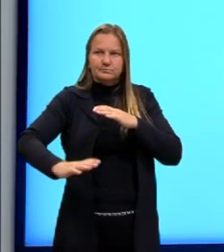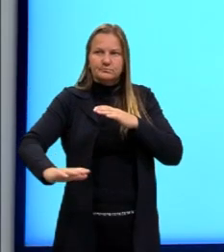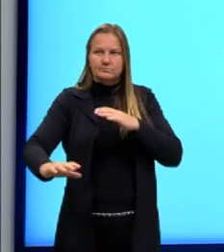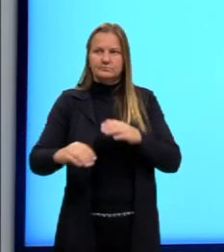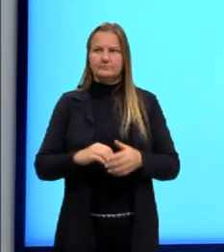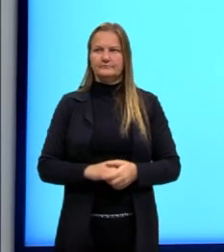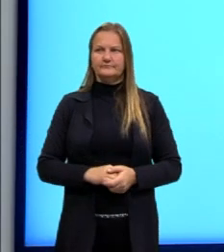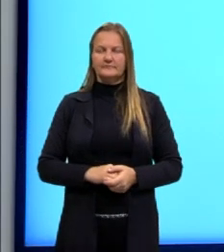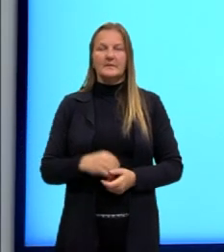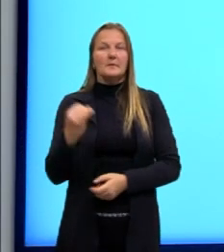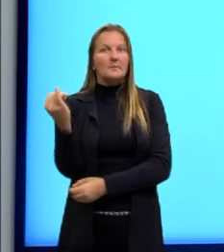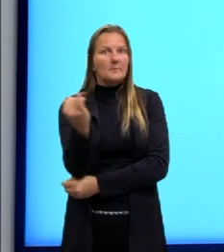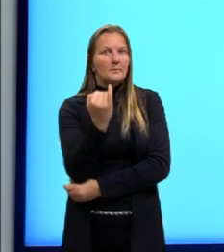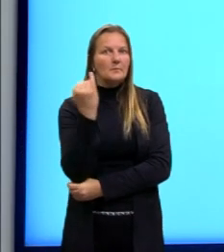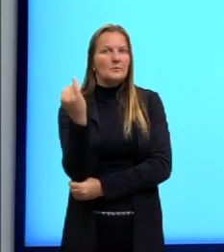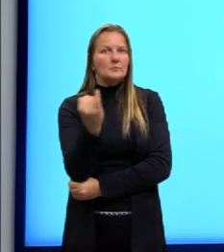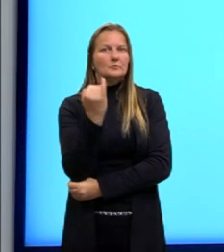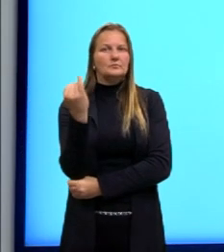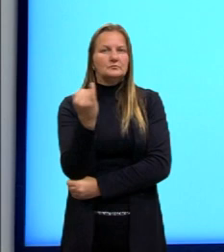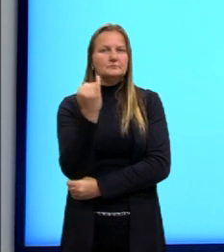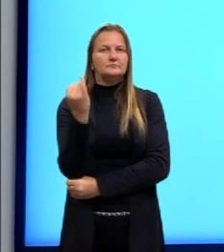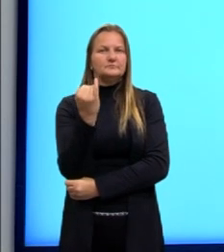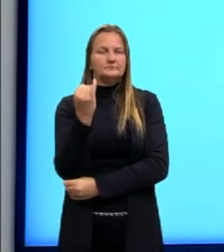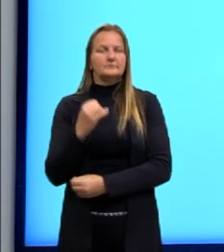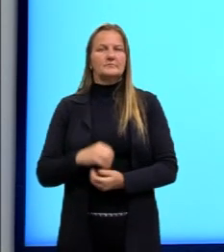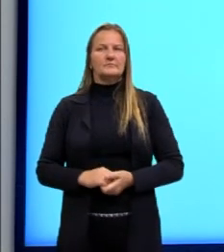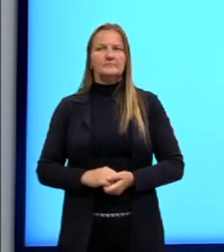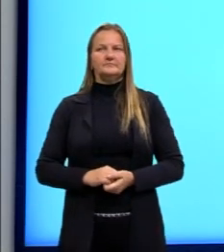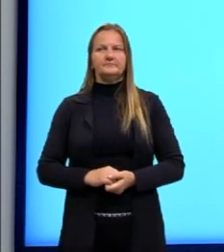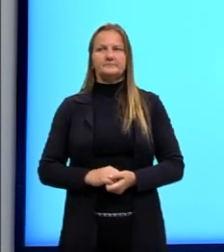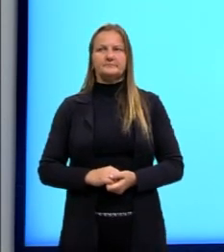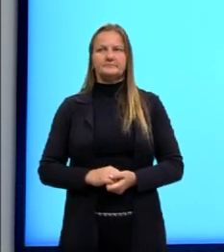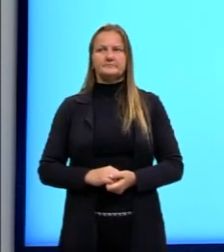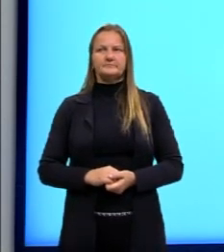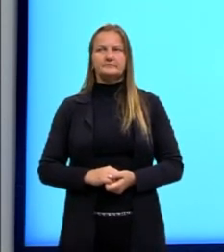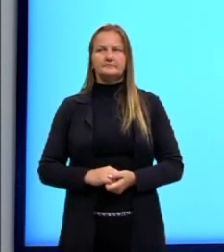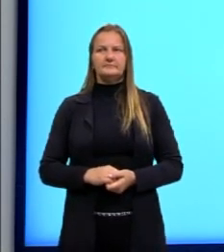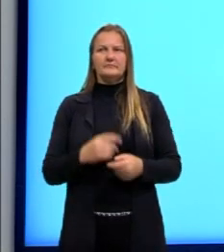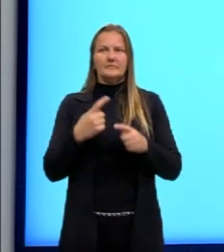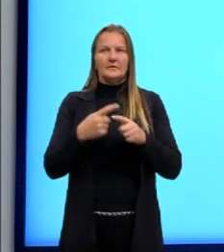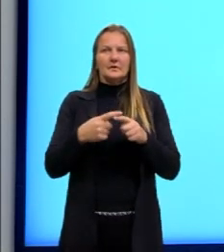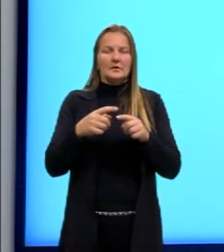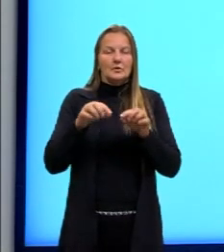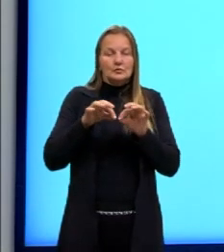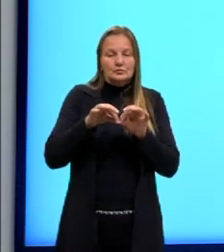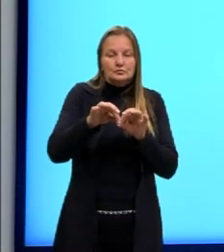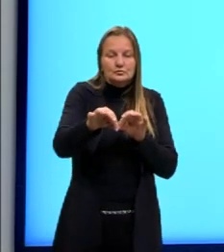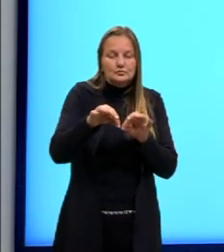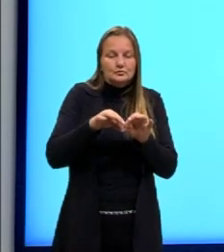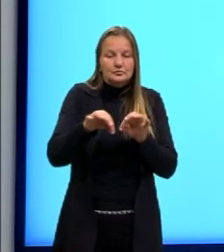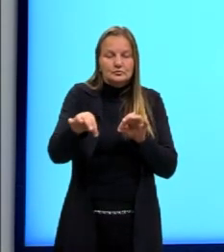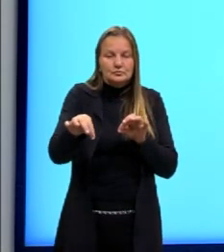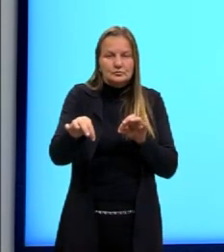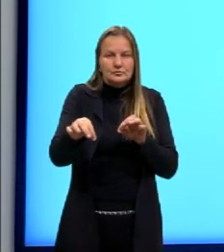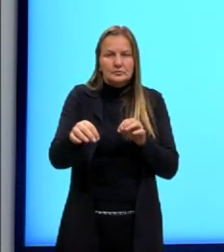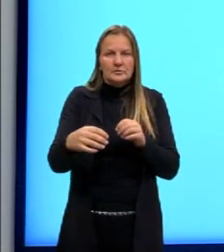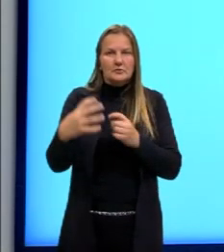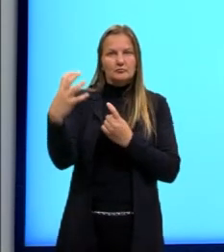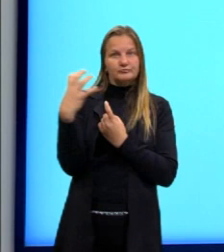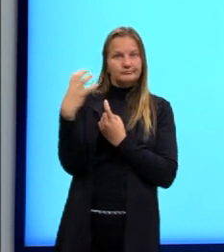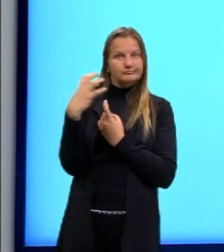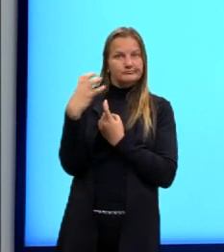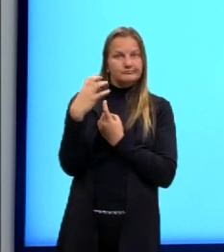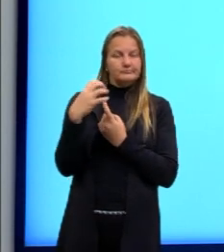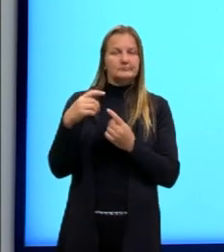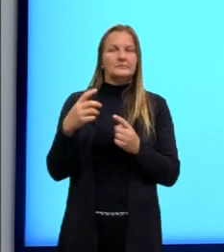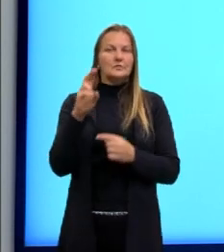então é indispensável para fins bélicos, como eu falei. Haja vista que localiza submarinos inimigos e é muito